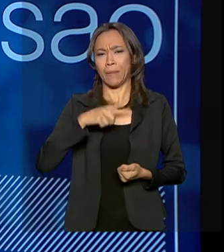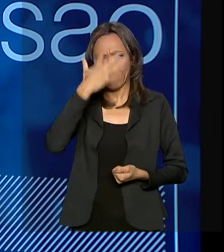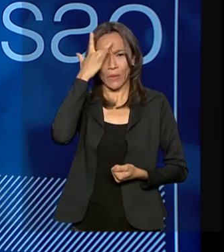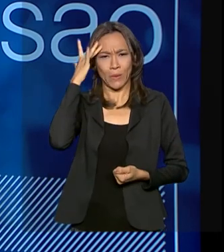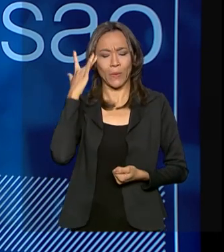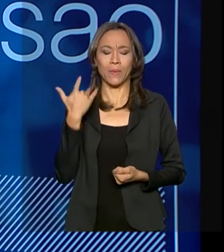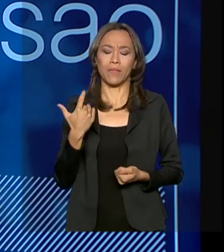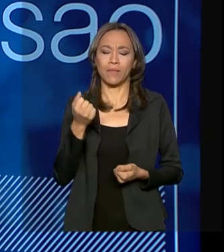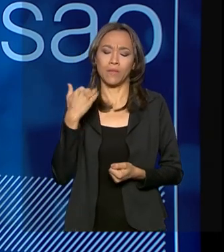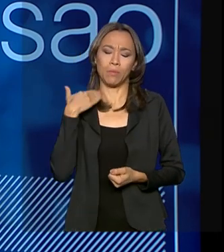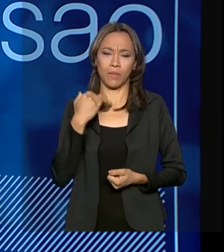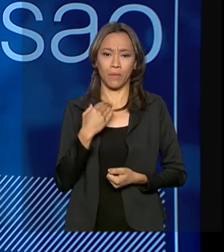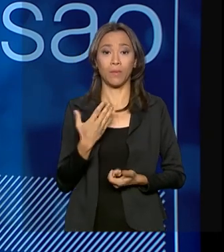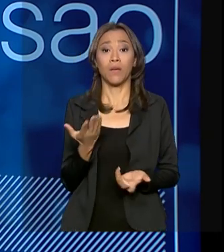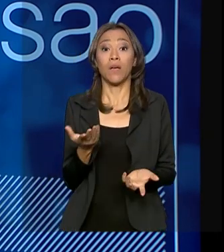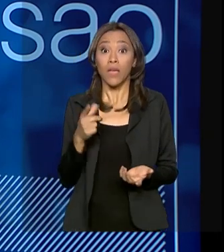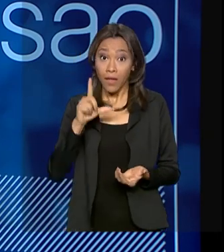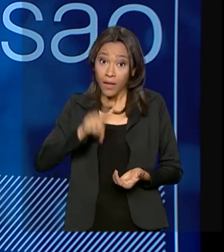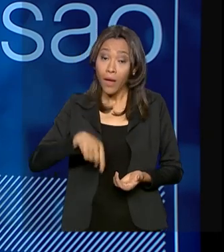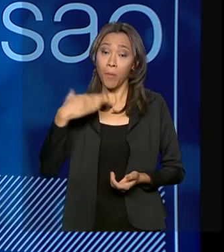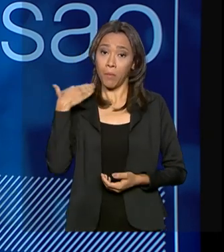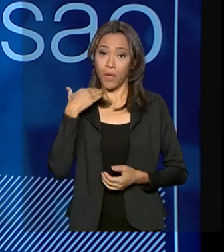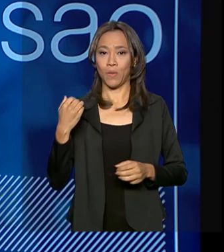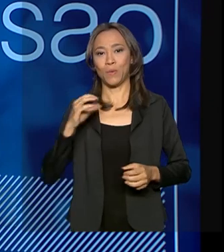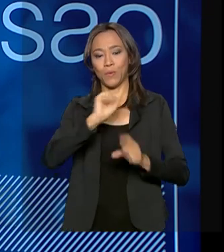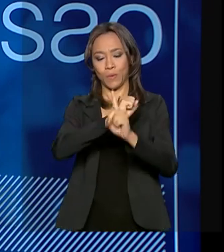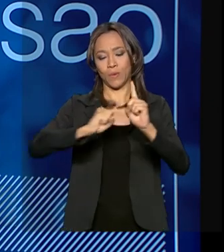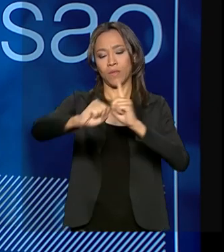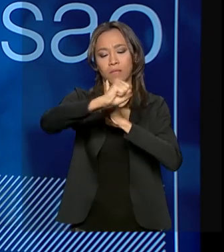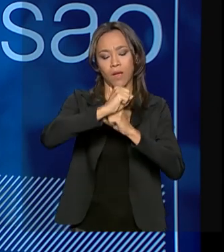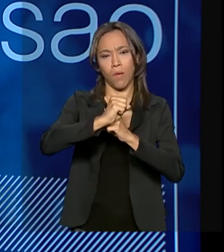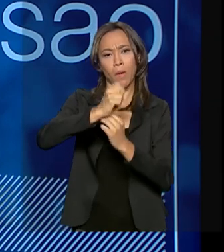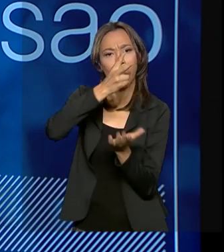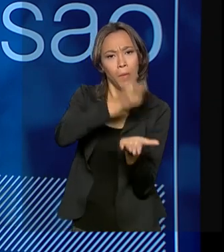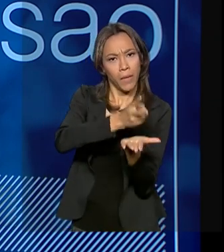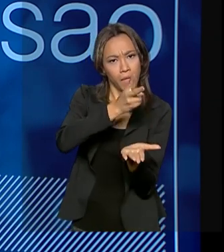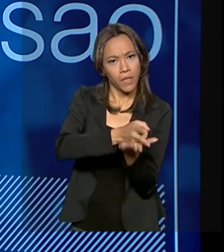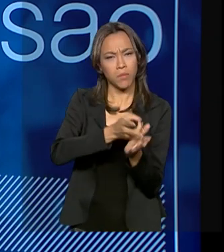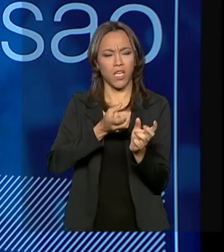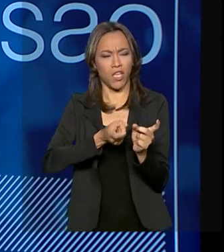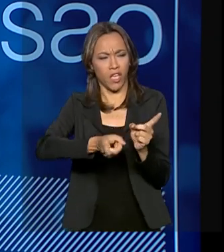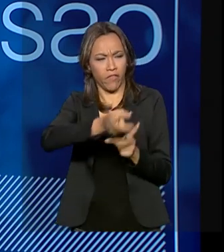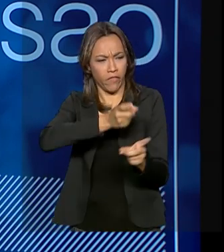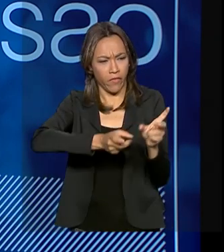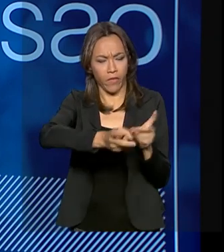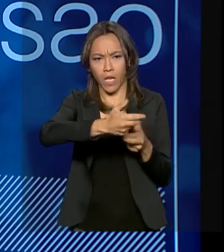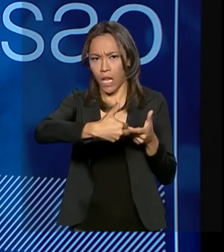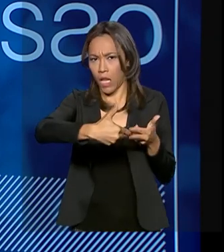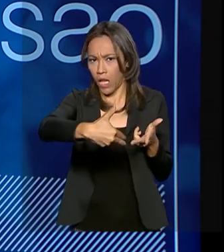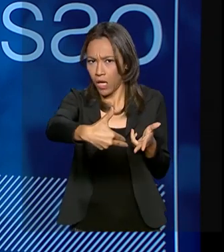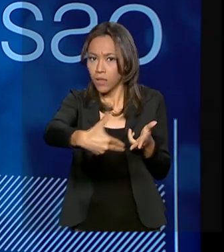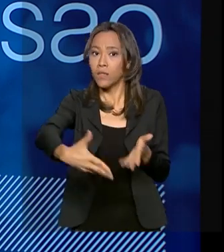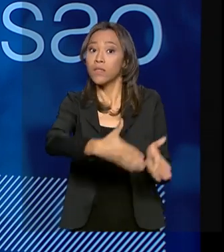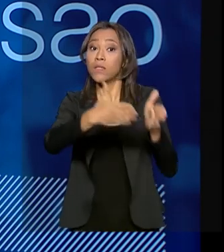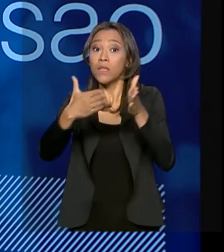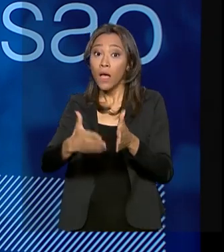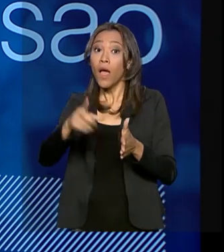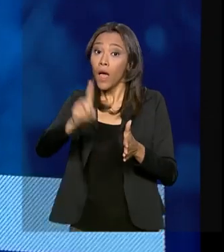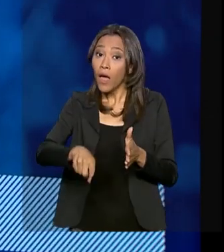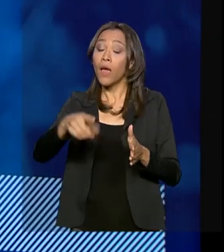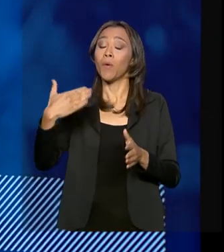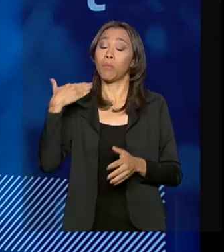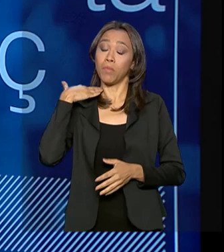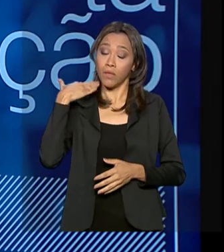E é um banco social, ou seja, ao mesmo tempo que o banco comercial é o maior banco de muito